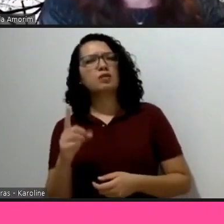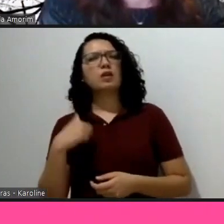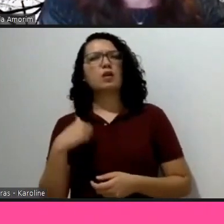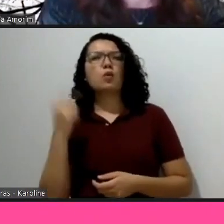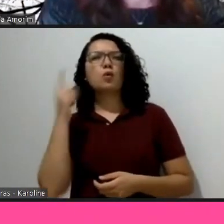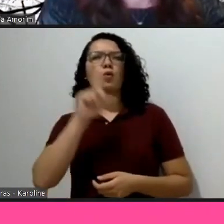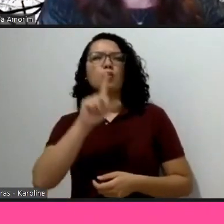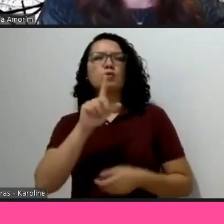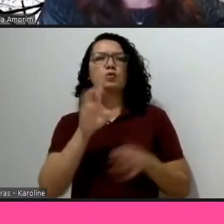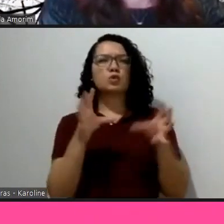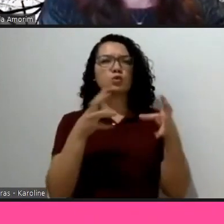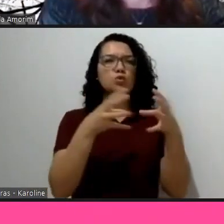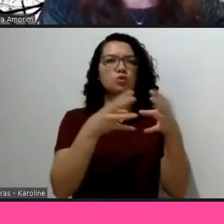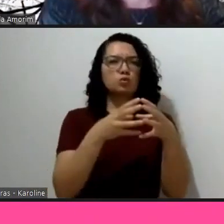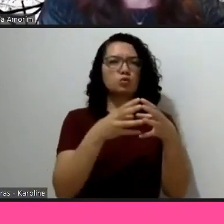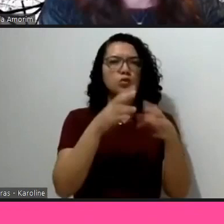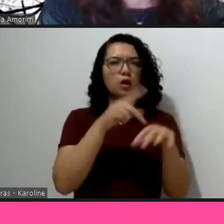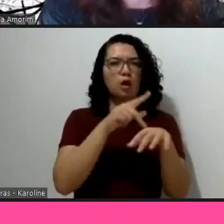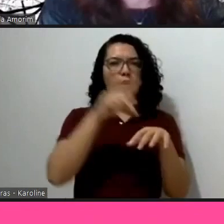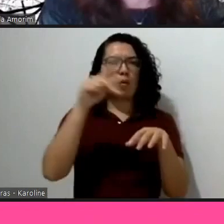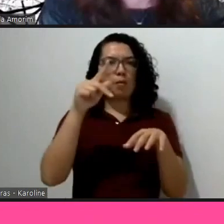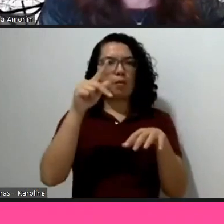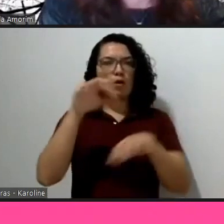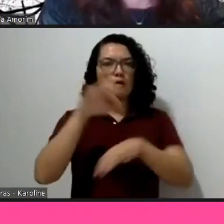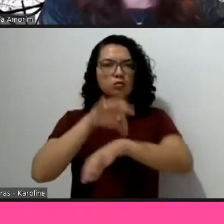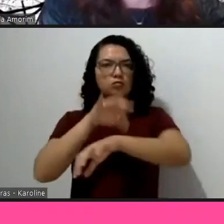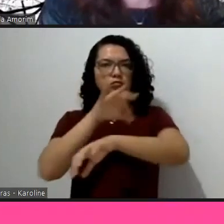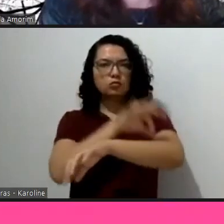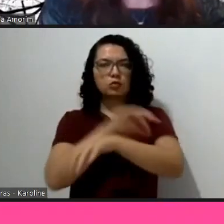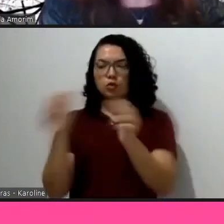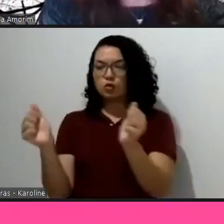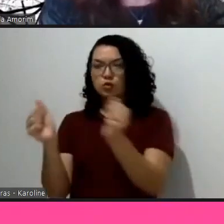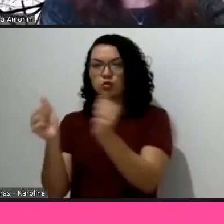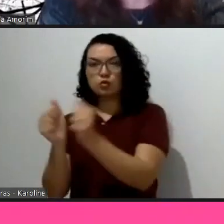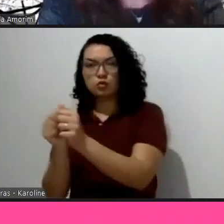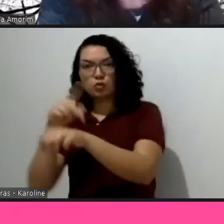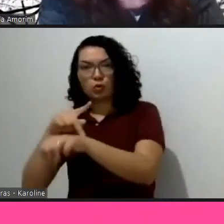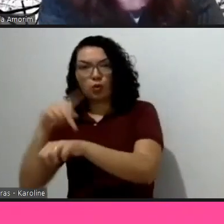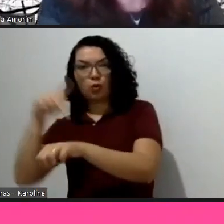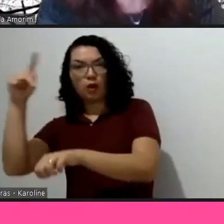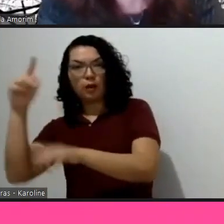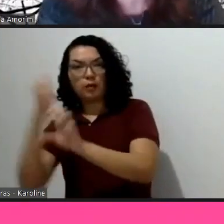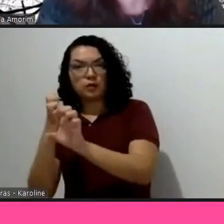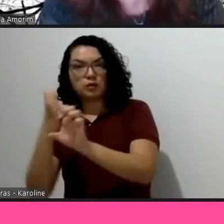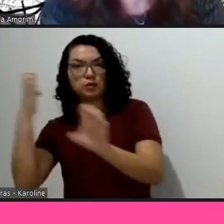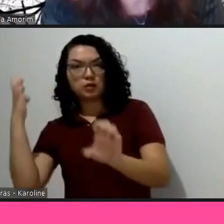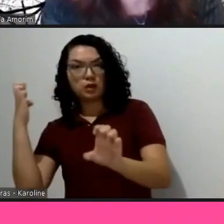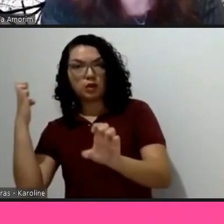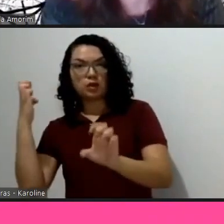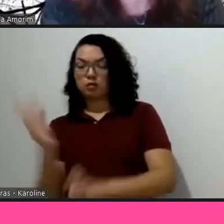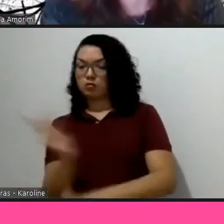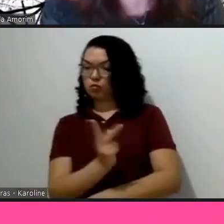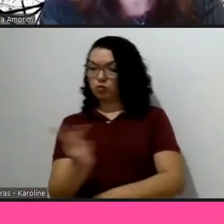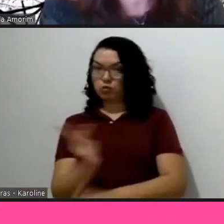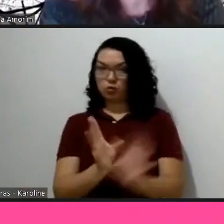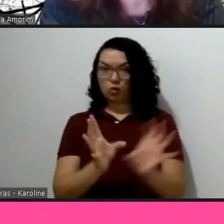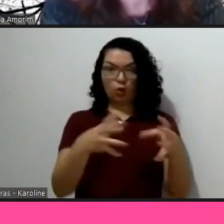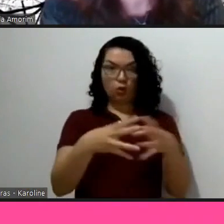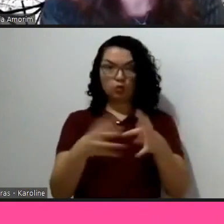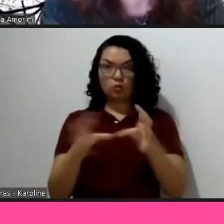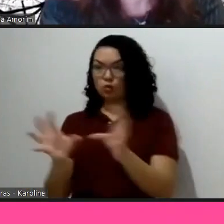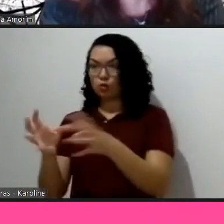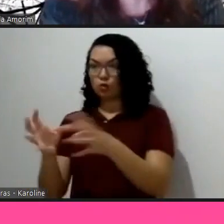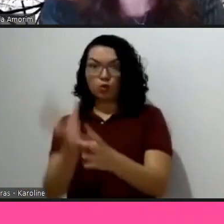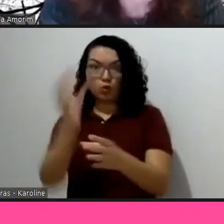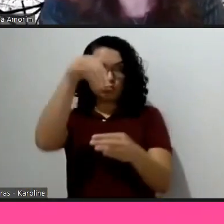-graduação de arquitetura, pós-graduação de engenharia civil, alunos de arquitetura de graduação, estudantes de graduação de engenharia civil numa sala